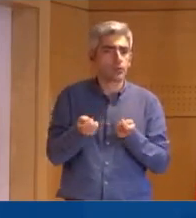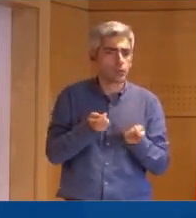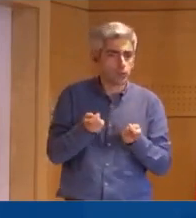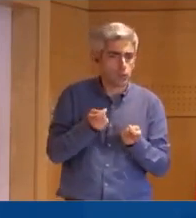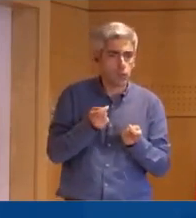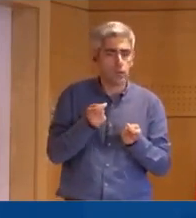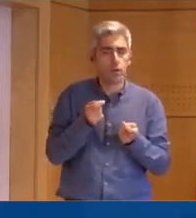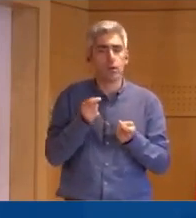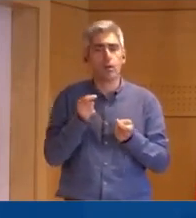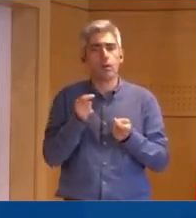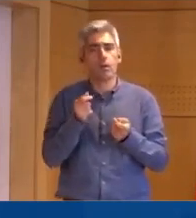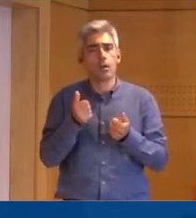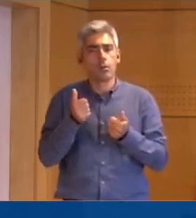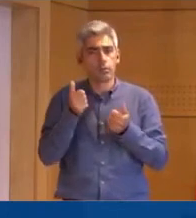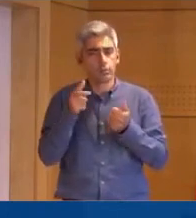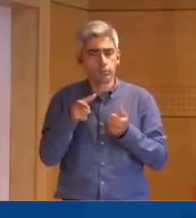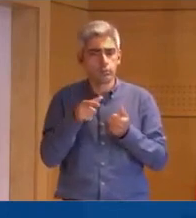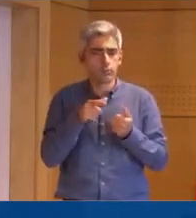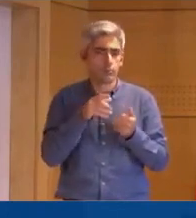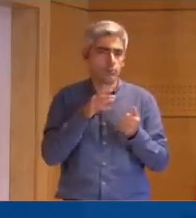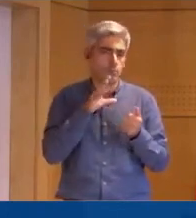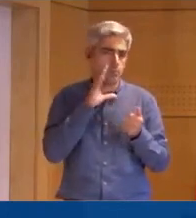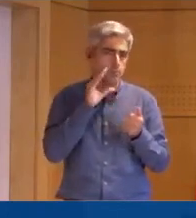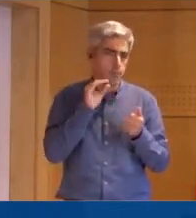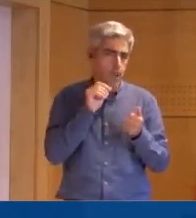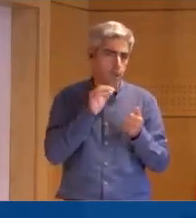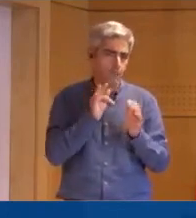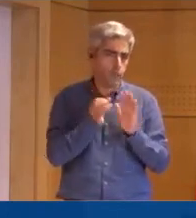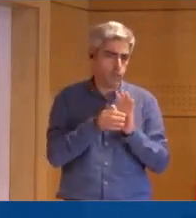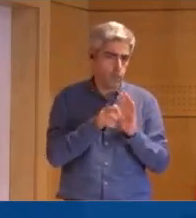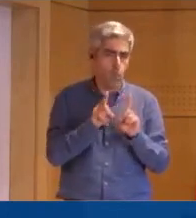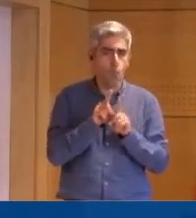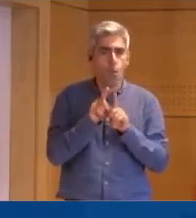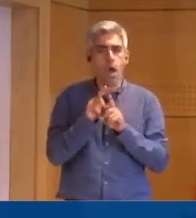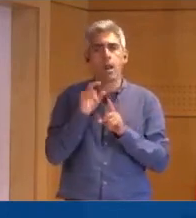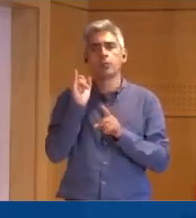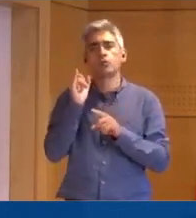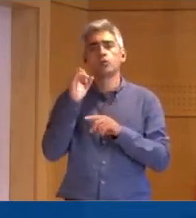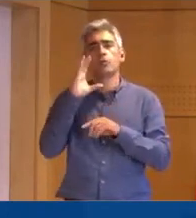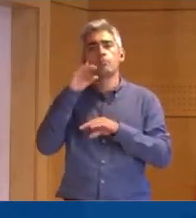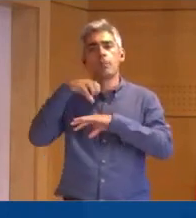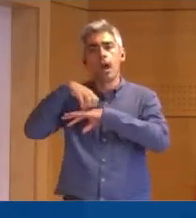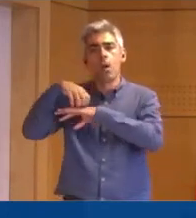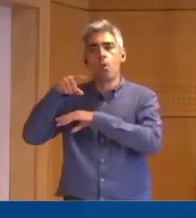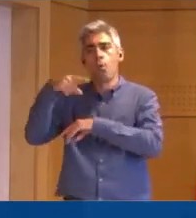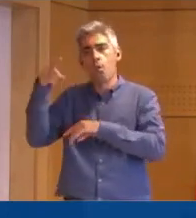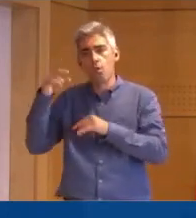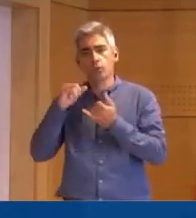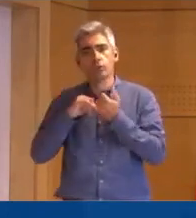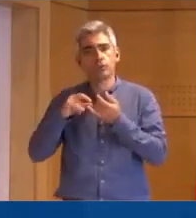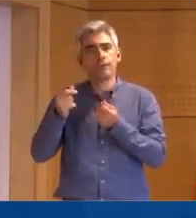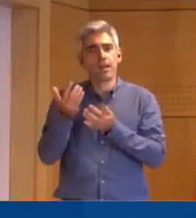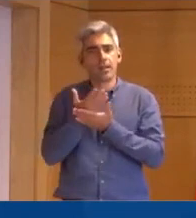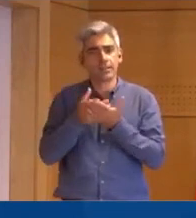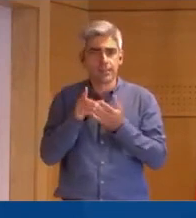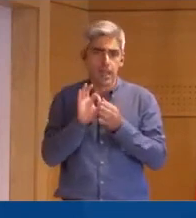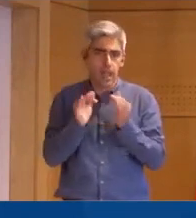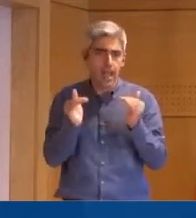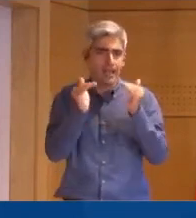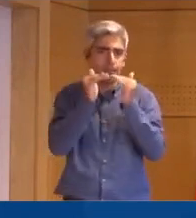àquelas que são já atualmente as exigências do regime geral, das instituições de crédito e das sociedades financeiras.